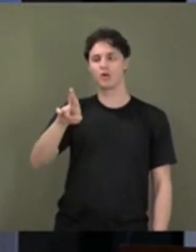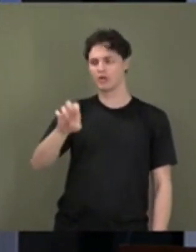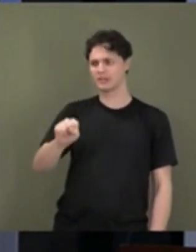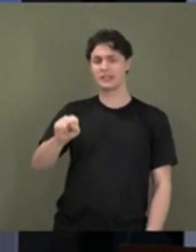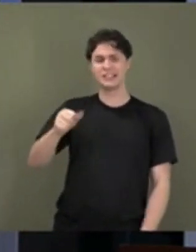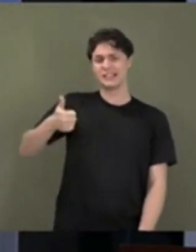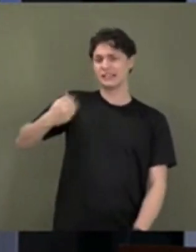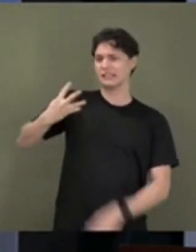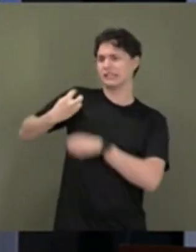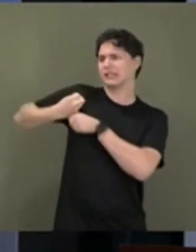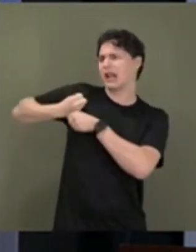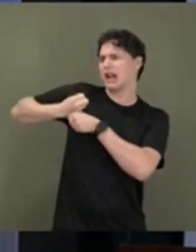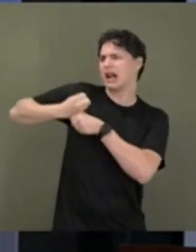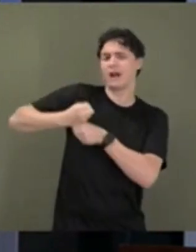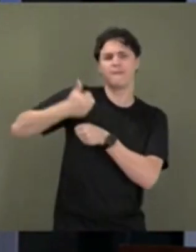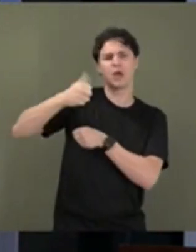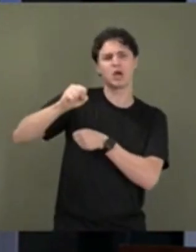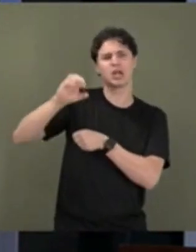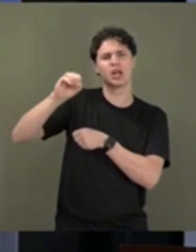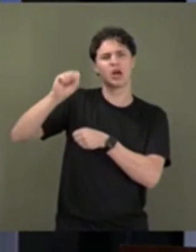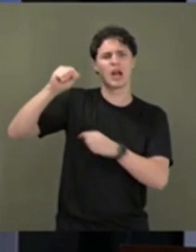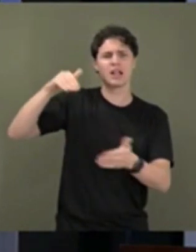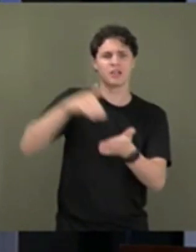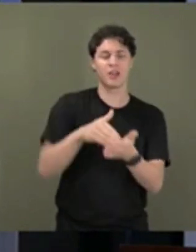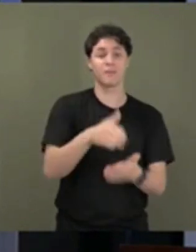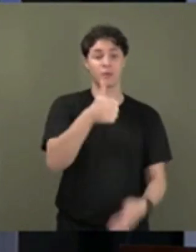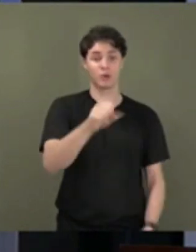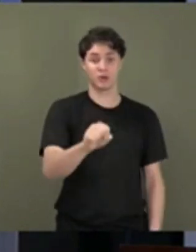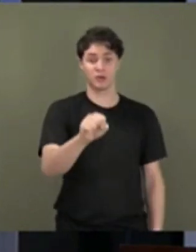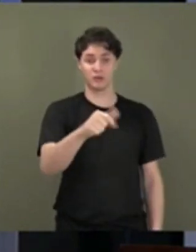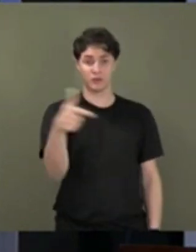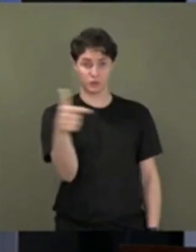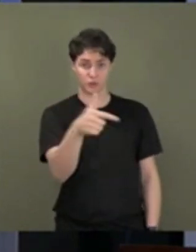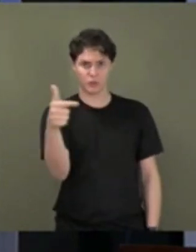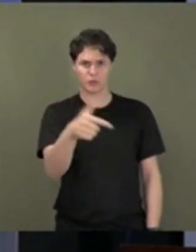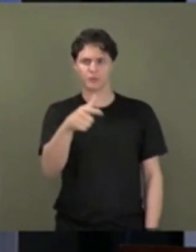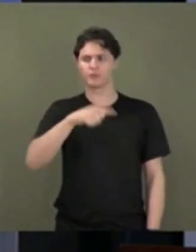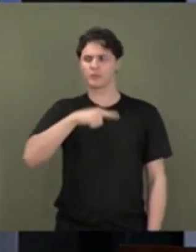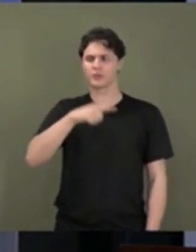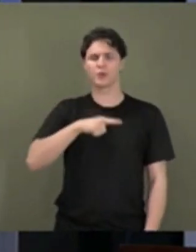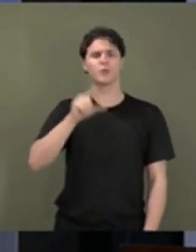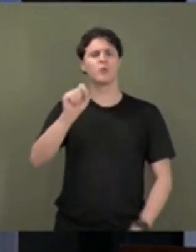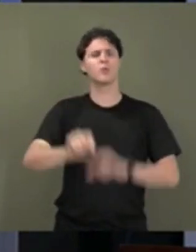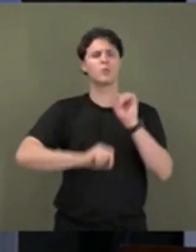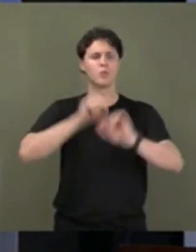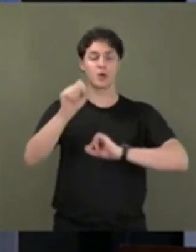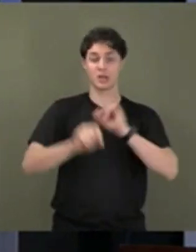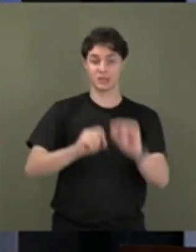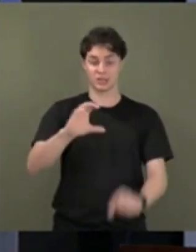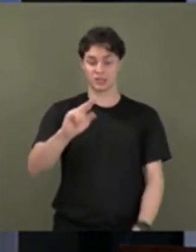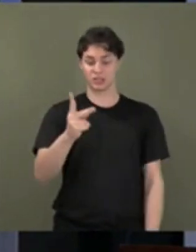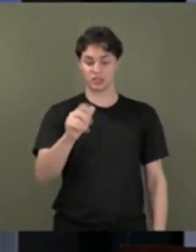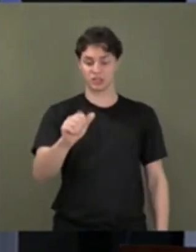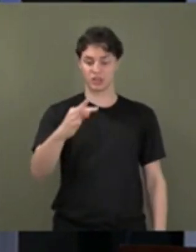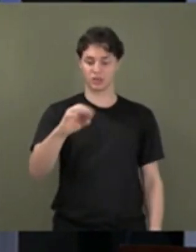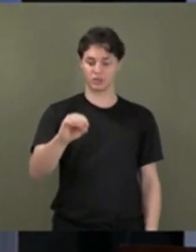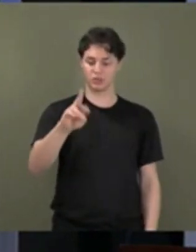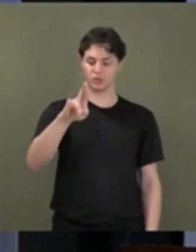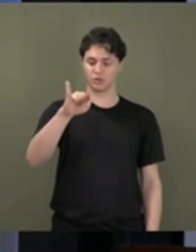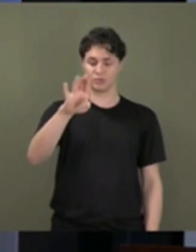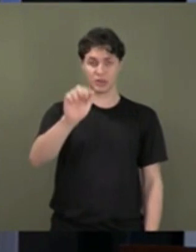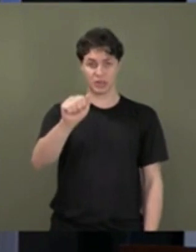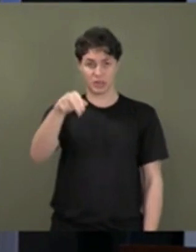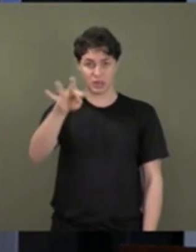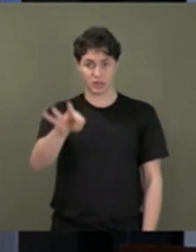14 anos, de 1808 a 1822, e veio o grande Assis Chateaubriand, na década de 1960,